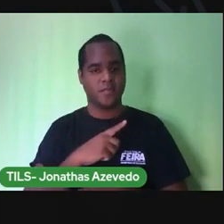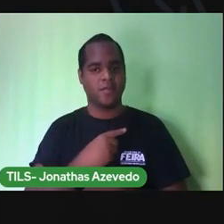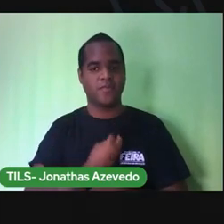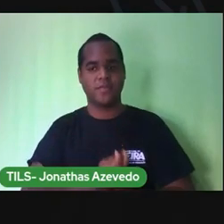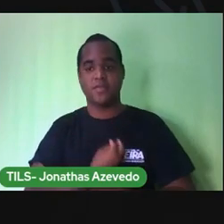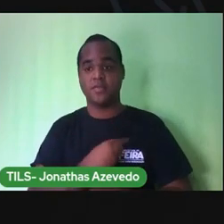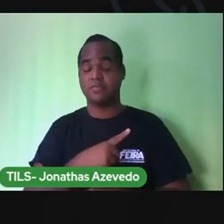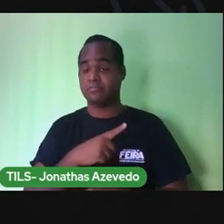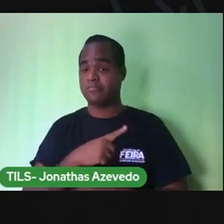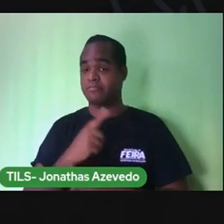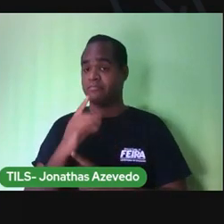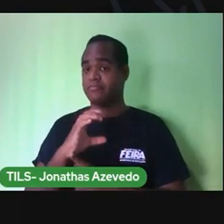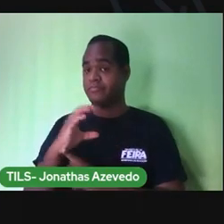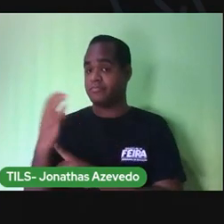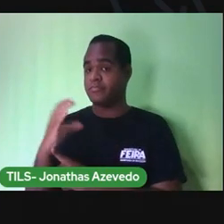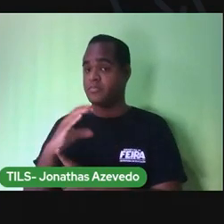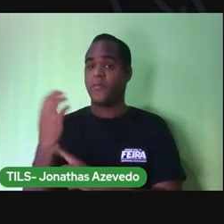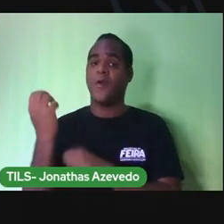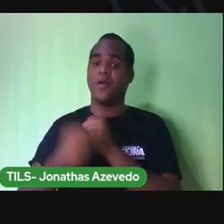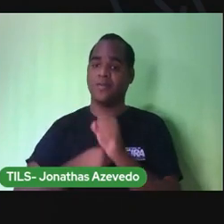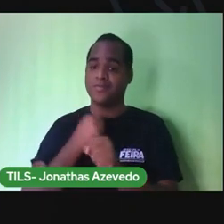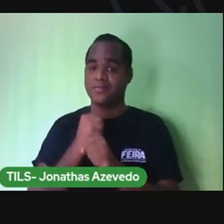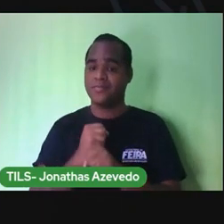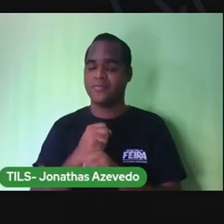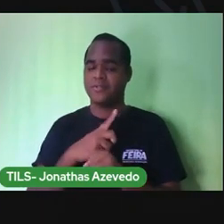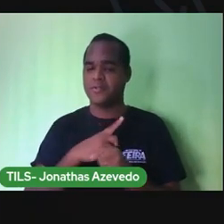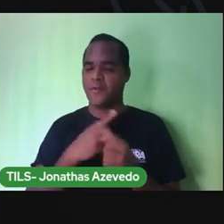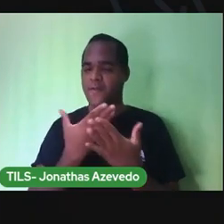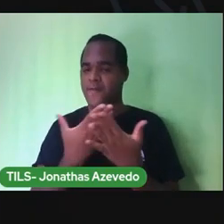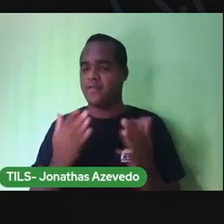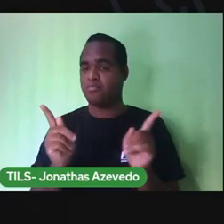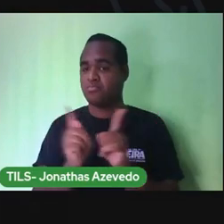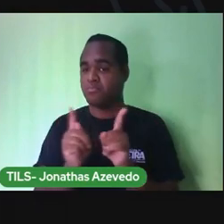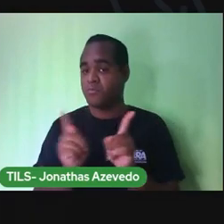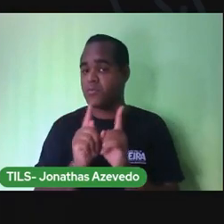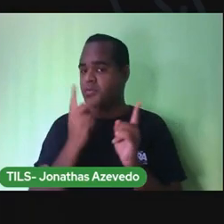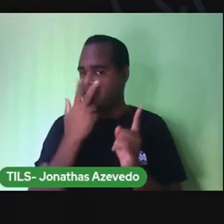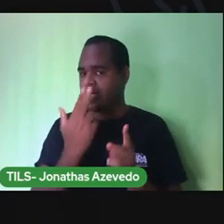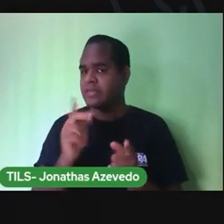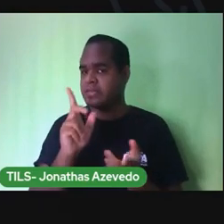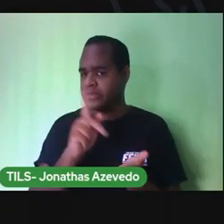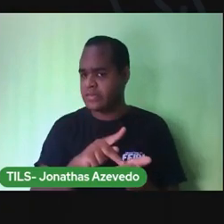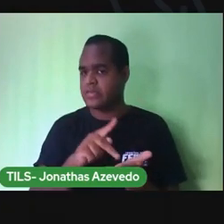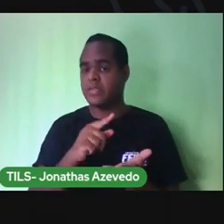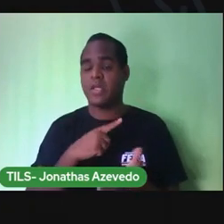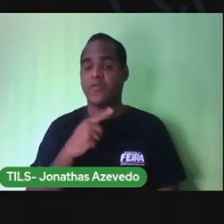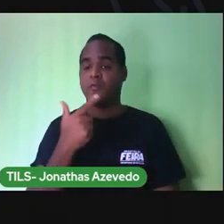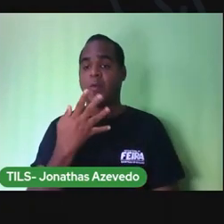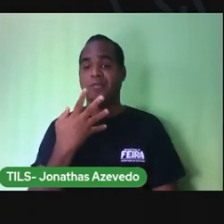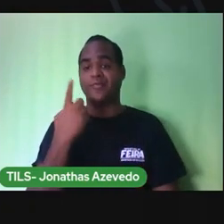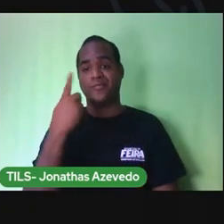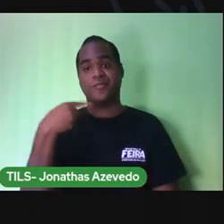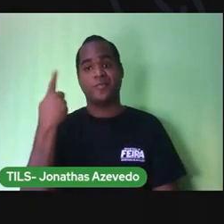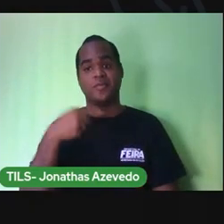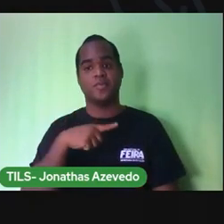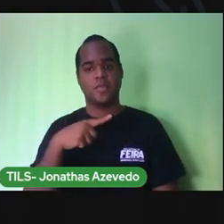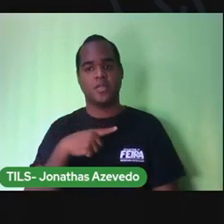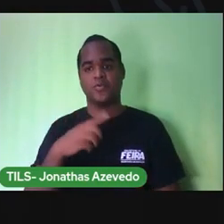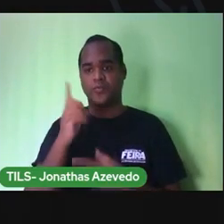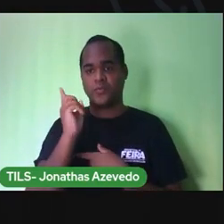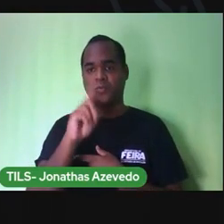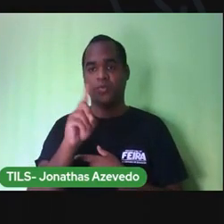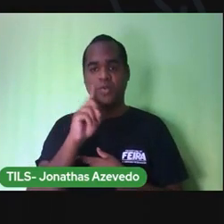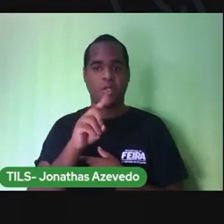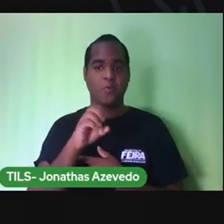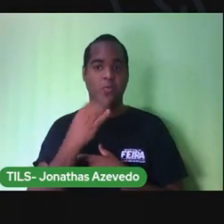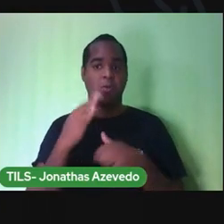do ano. Um movimento curto, de 24 horas, nos dá os dias e